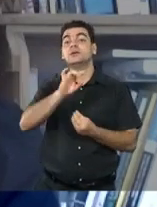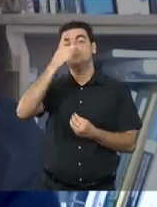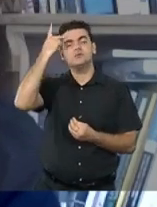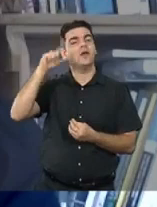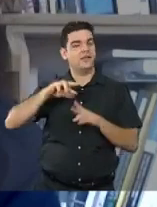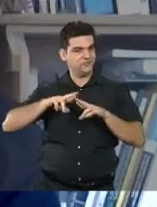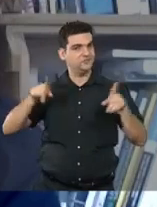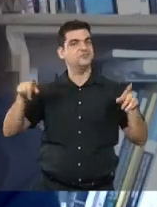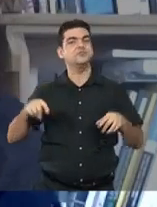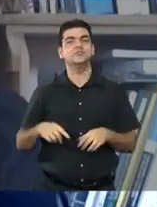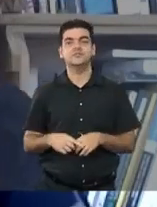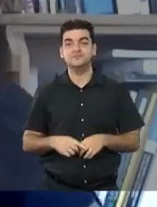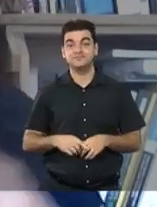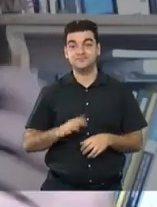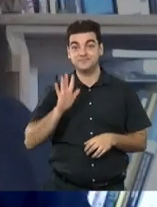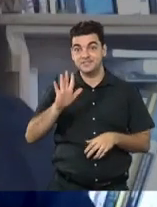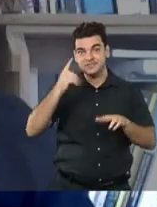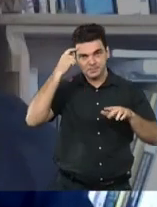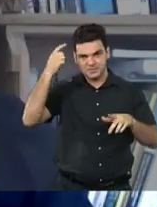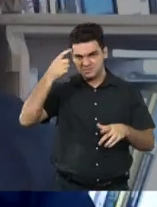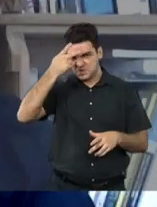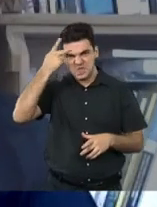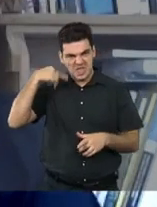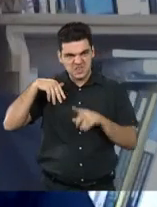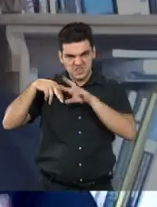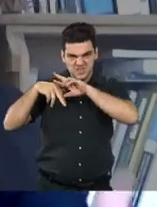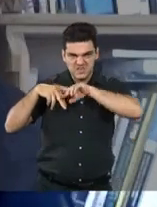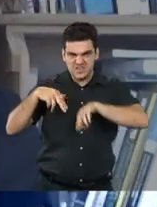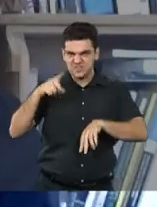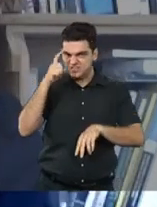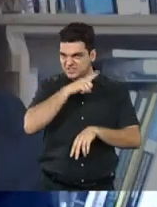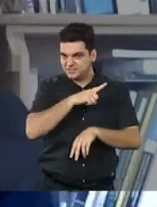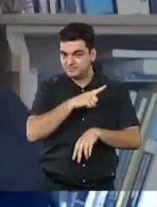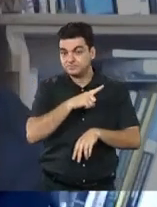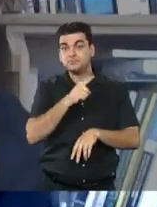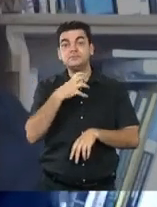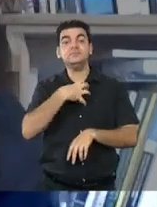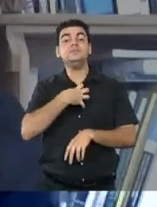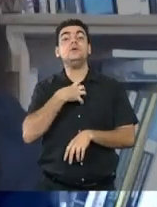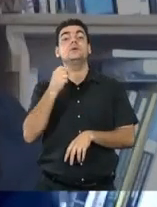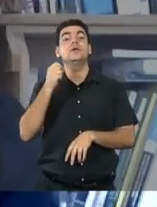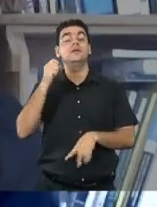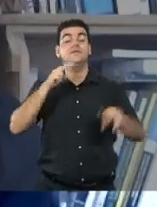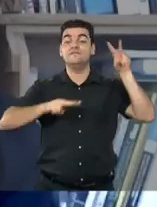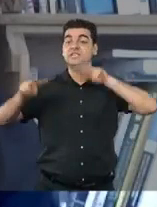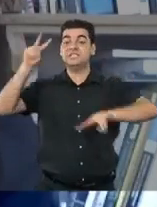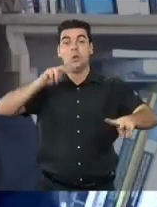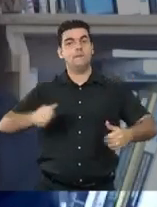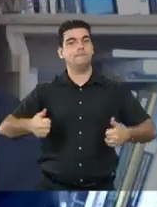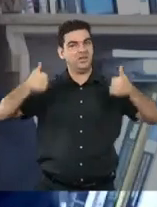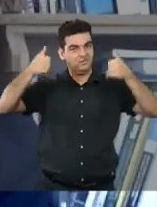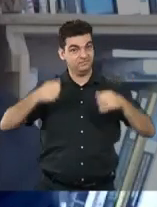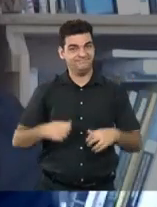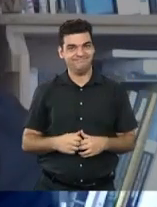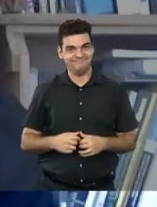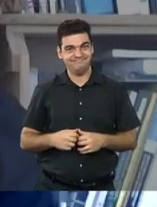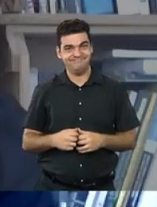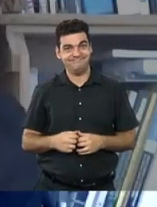complexo. E quanto mais complexo nós somos, mais ricos nós somos na subjetividade. Então,